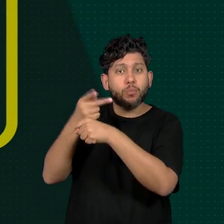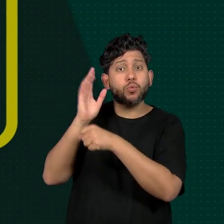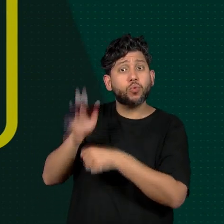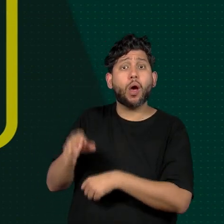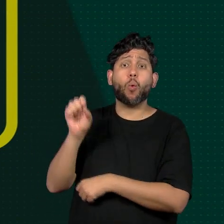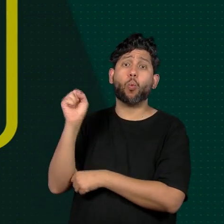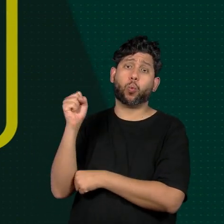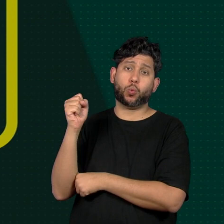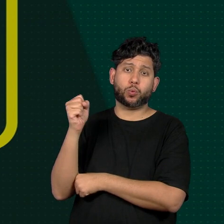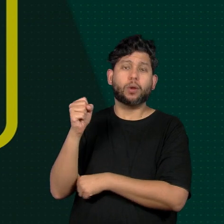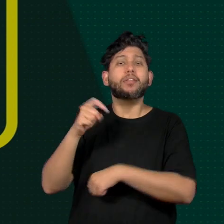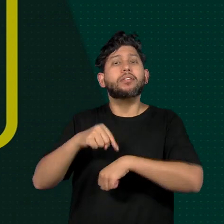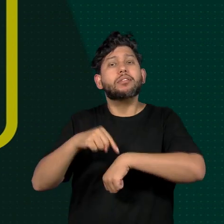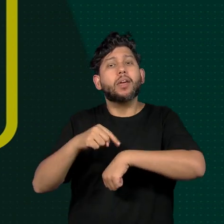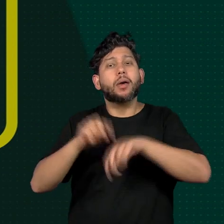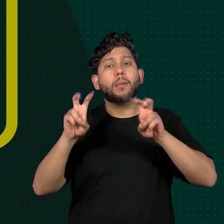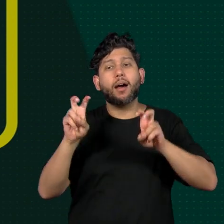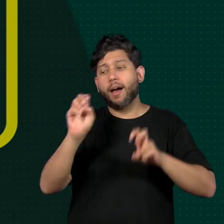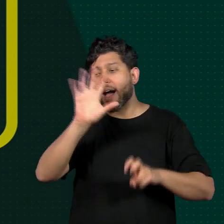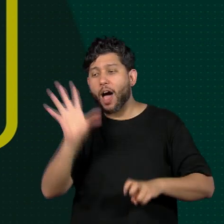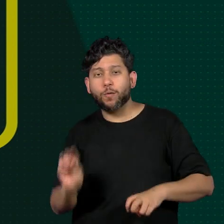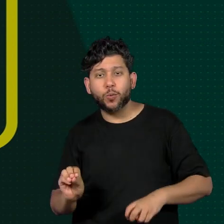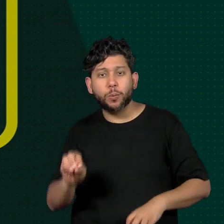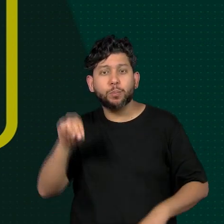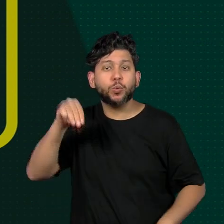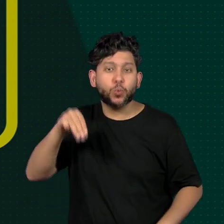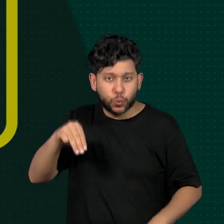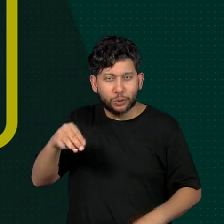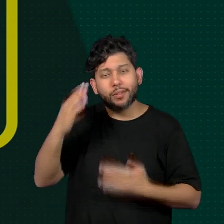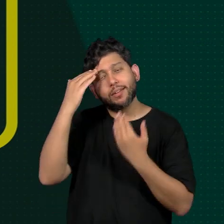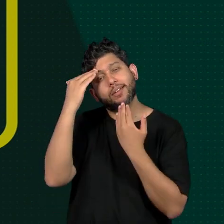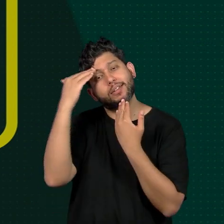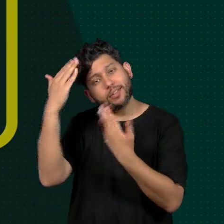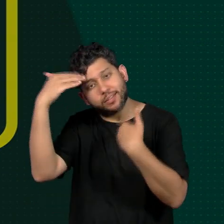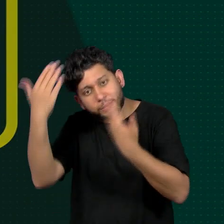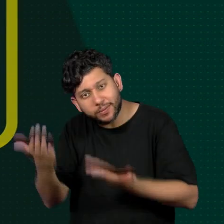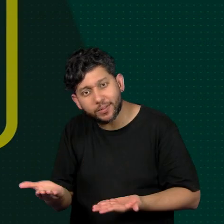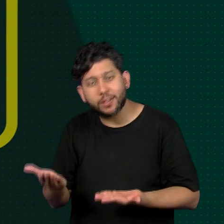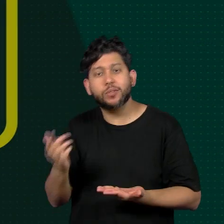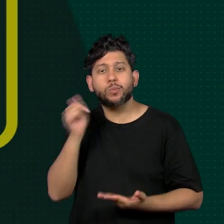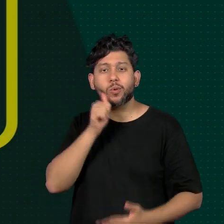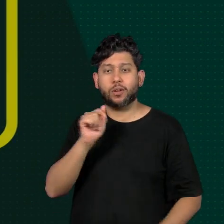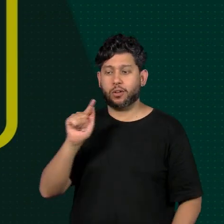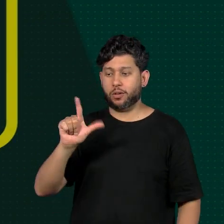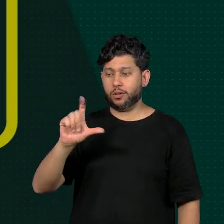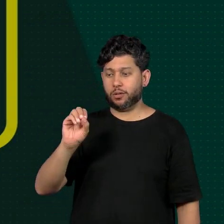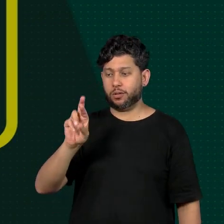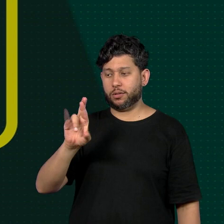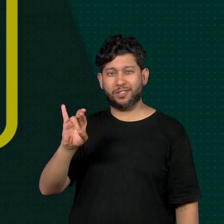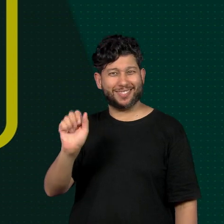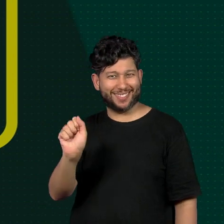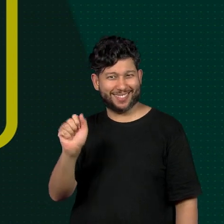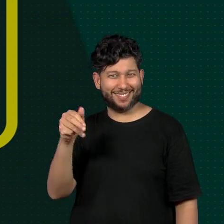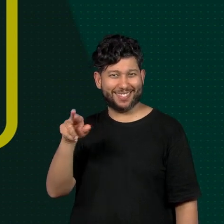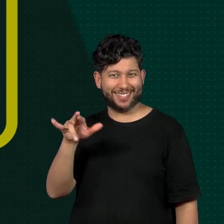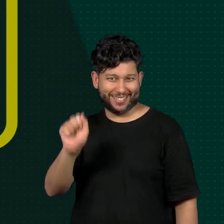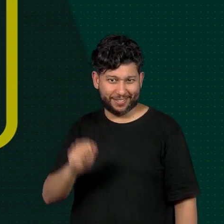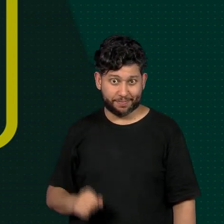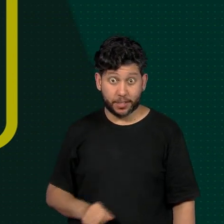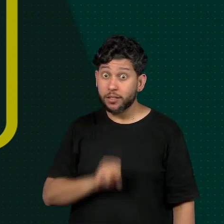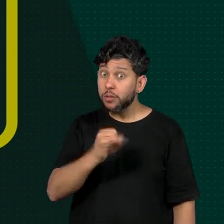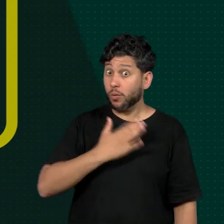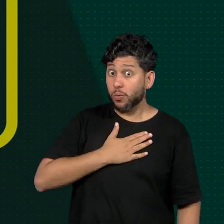edição do Afro Minuto, que terá como grande homenageada a eterna Glória Maria. Para quem gosta de esporte, dos dias